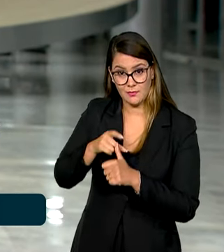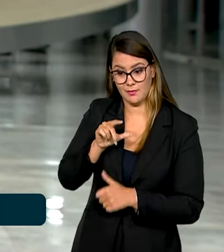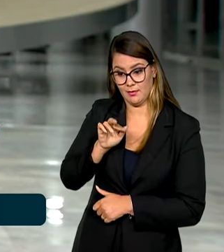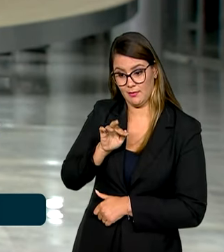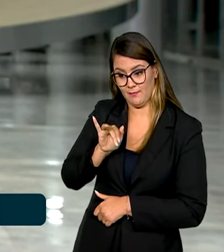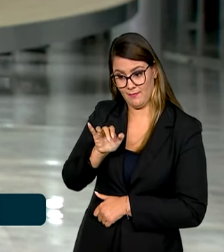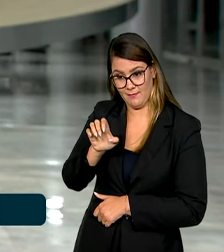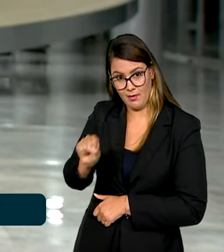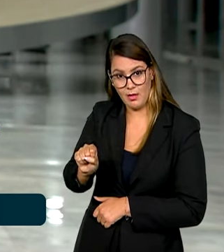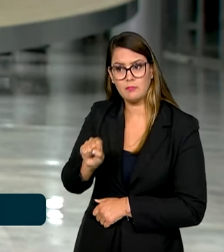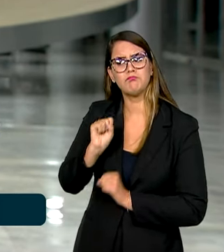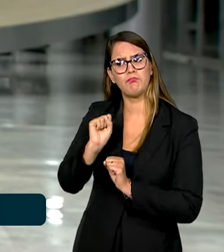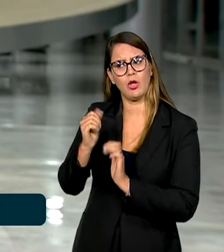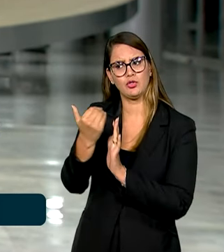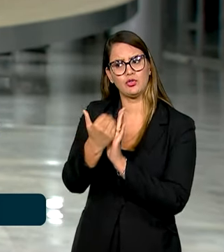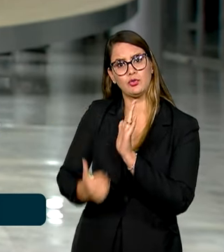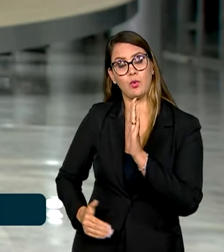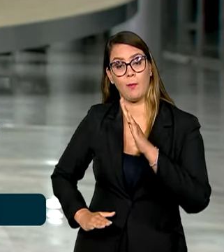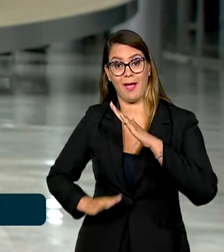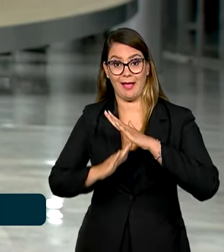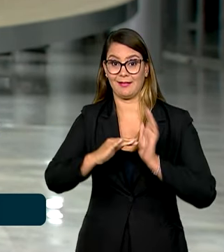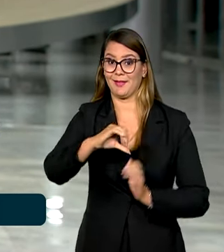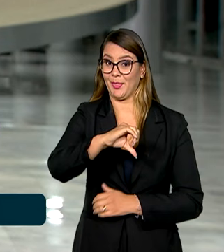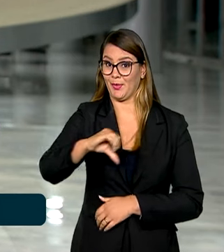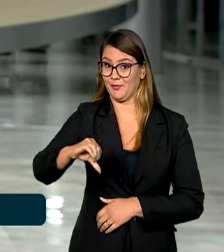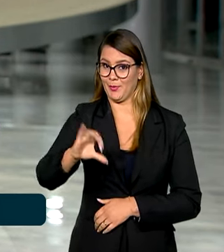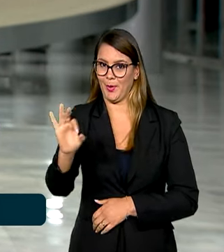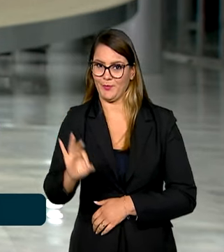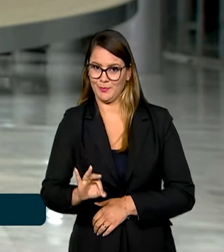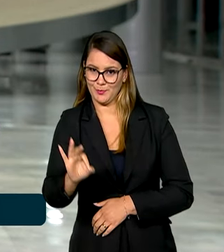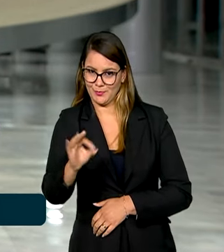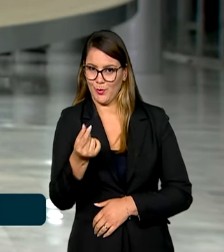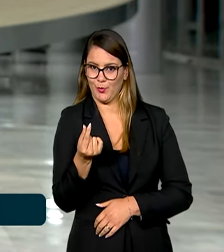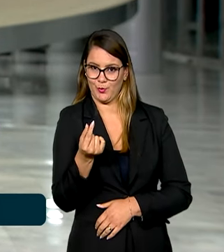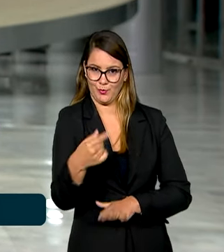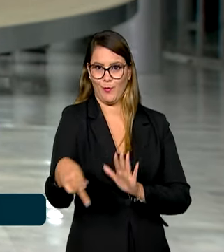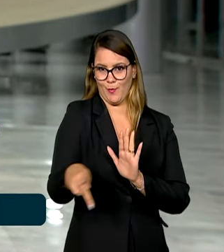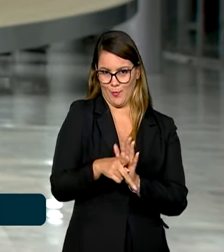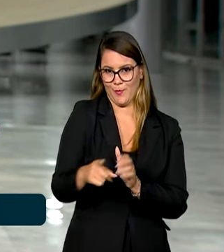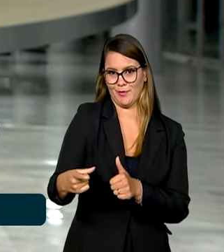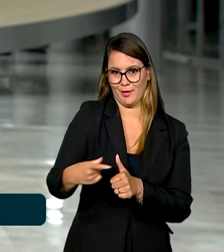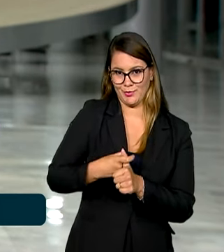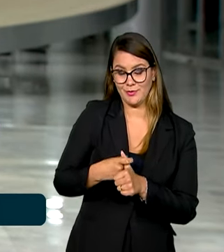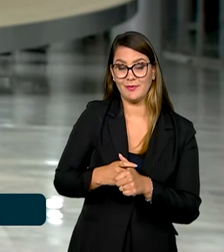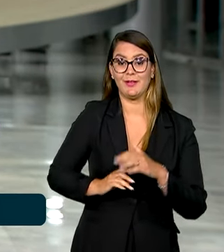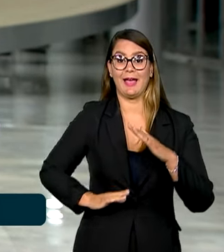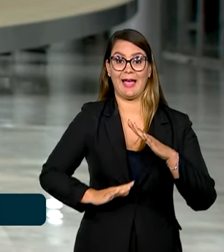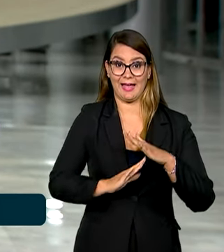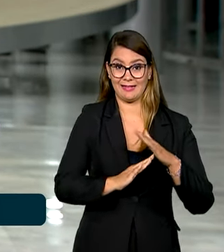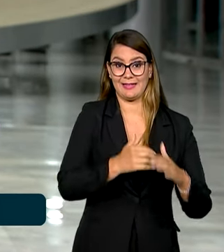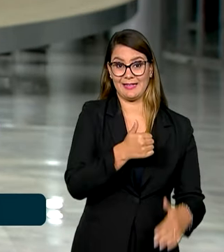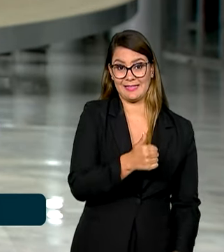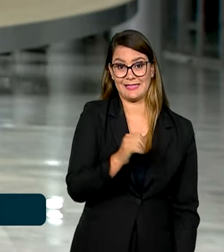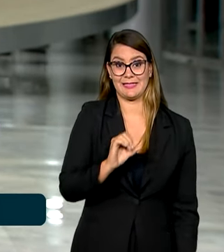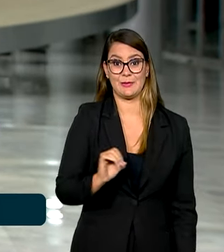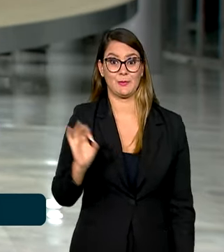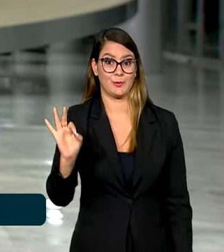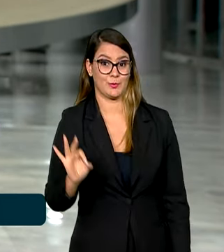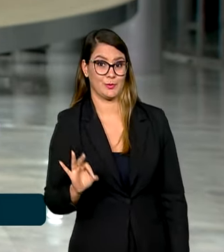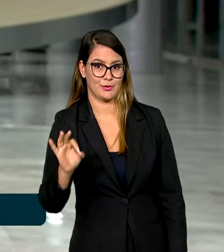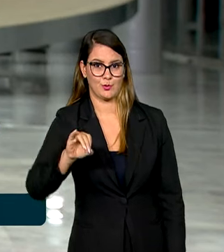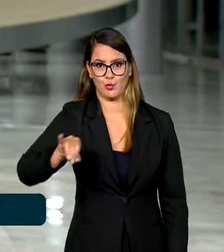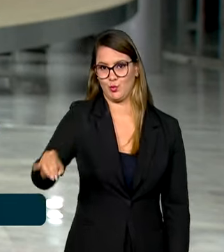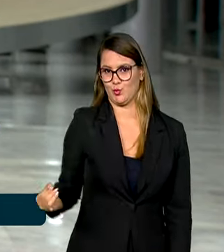podem ter descontos de até 99% no valor consolidado da dívida e até 100% nos juros.